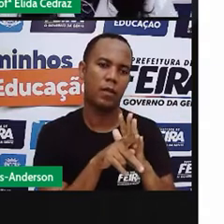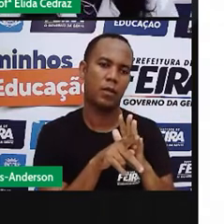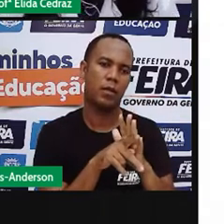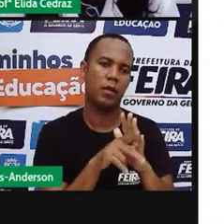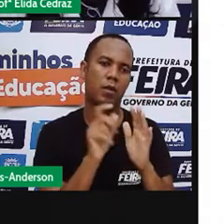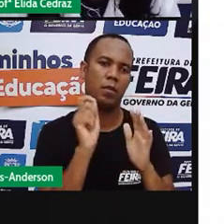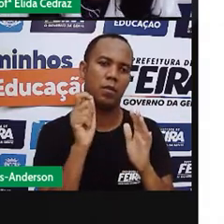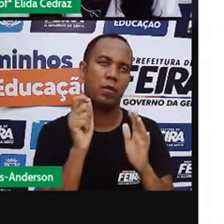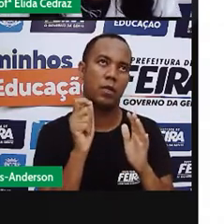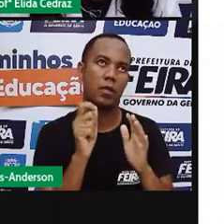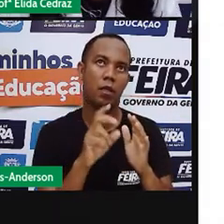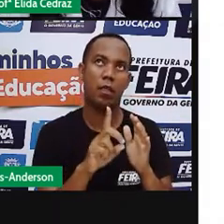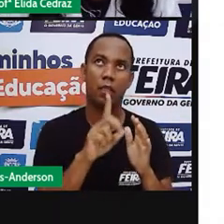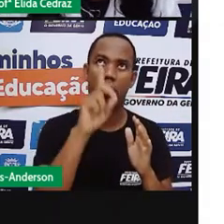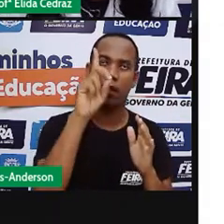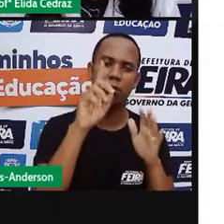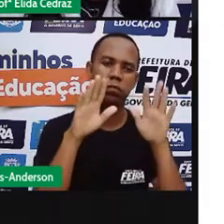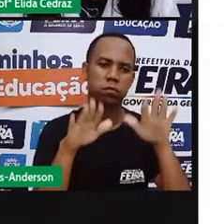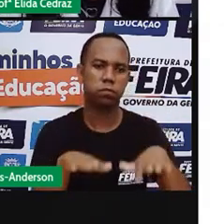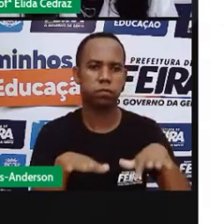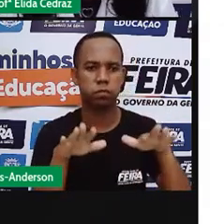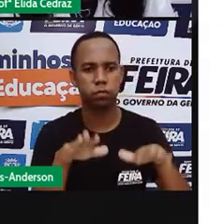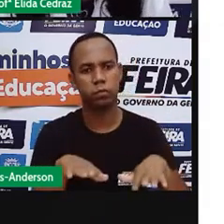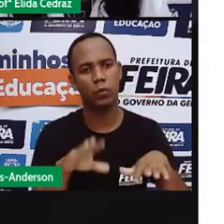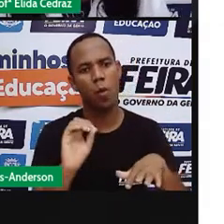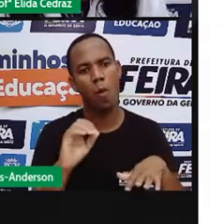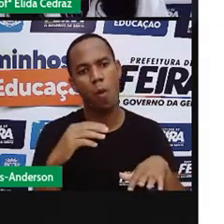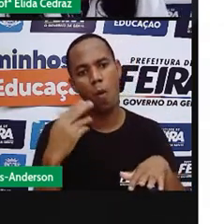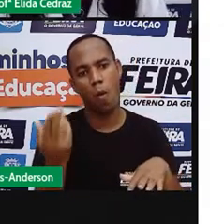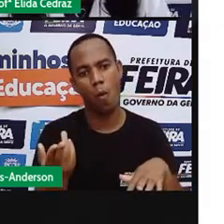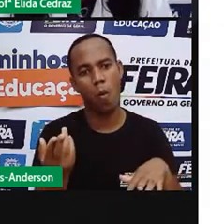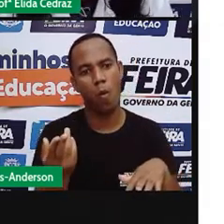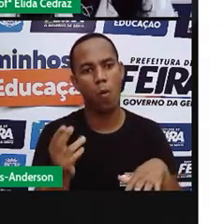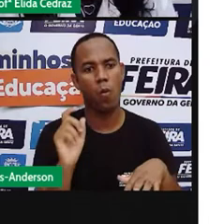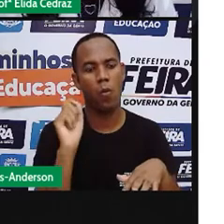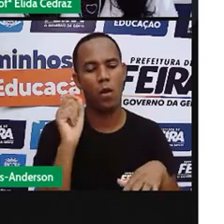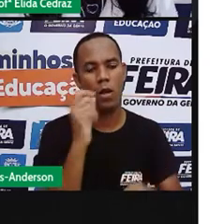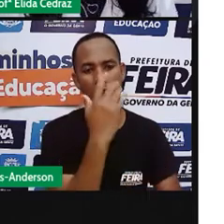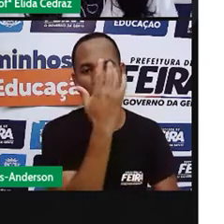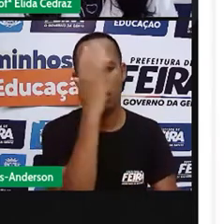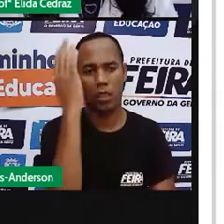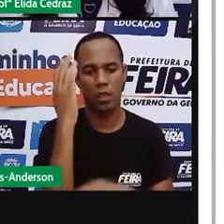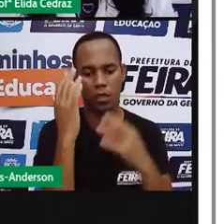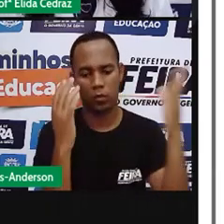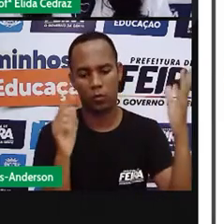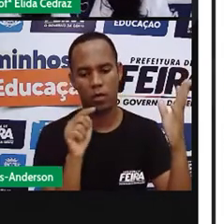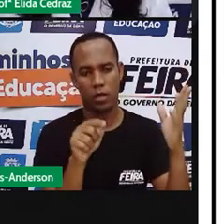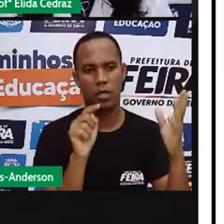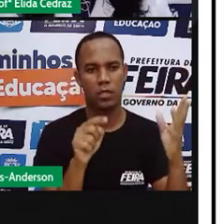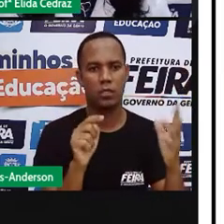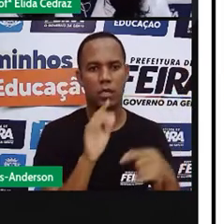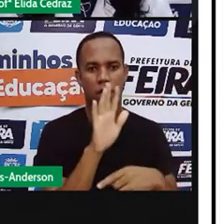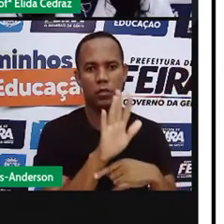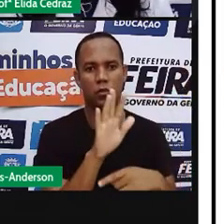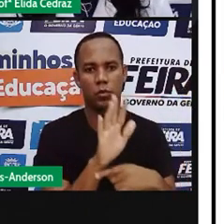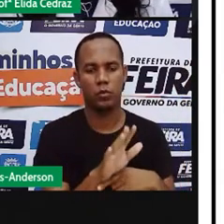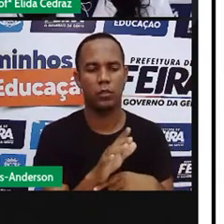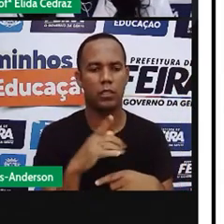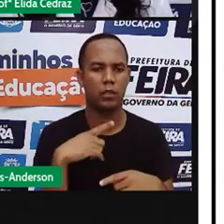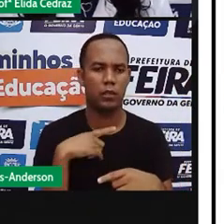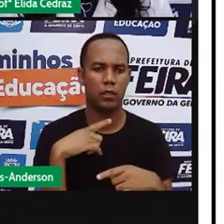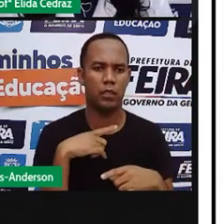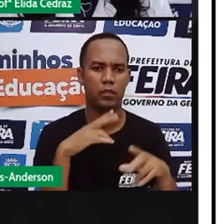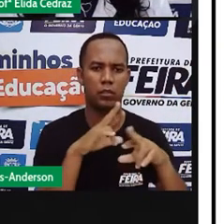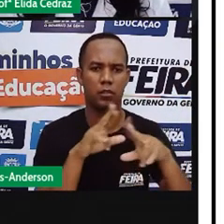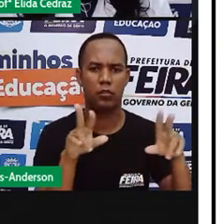em que os deuses escultuados pelos africanos protegem aquele que a usa. E existem vários